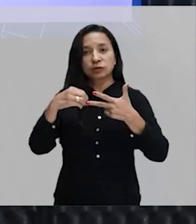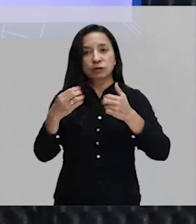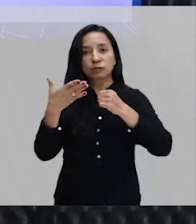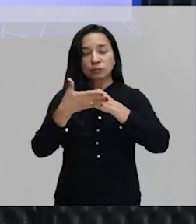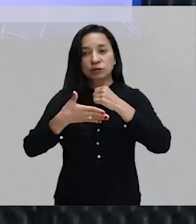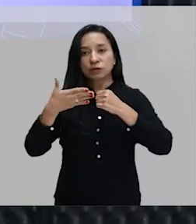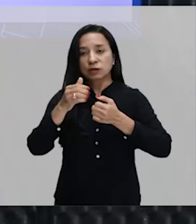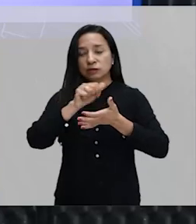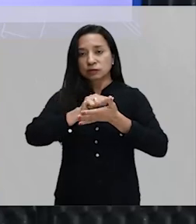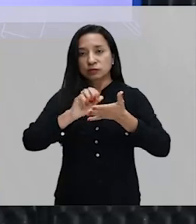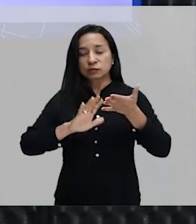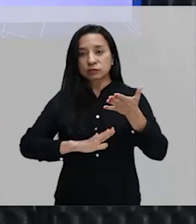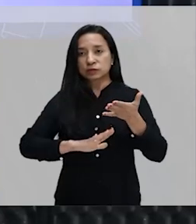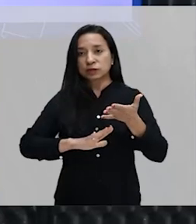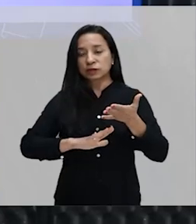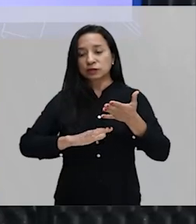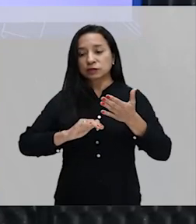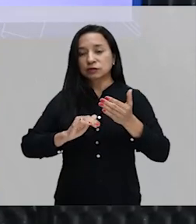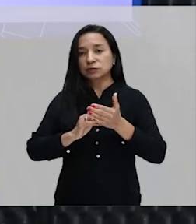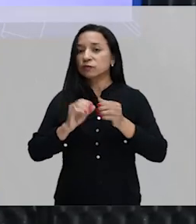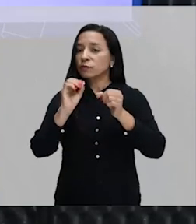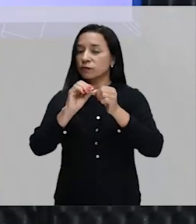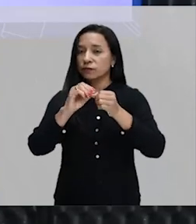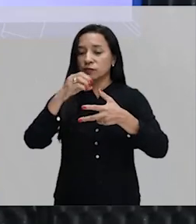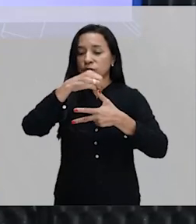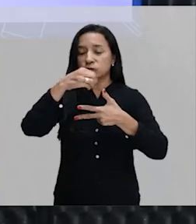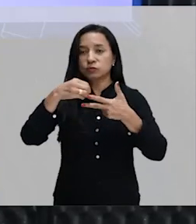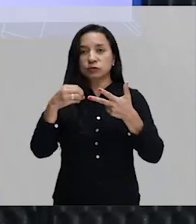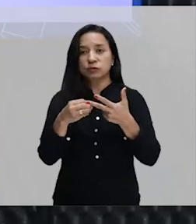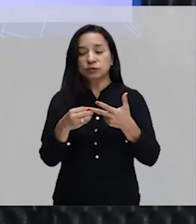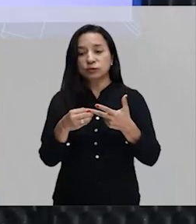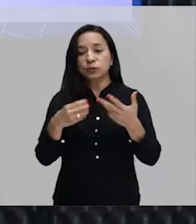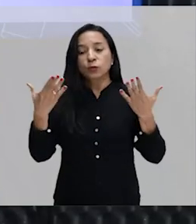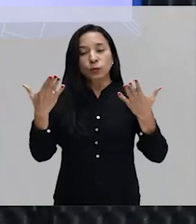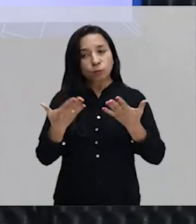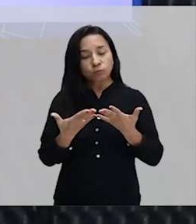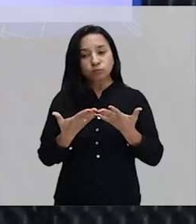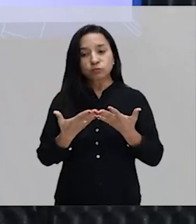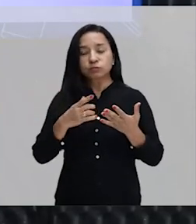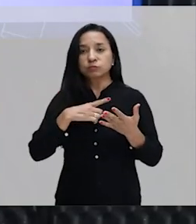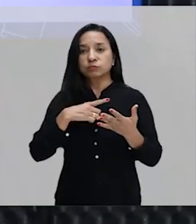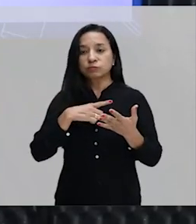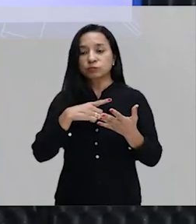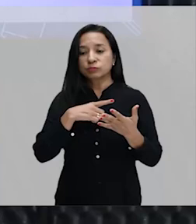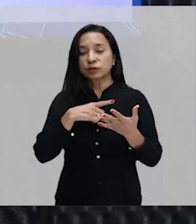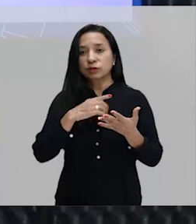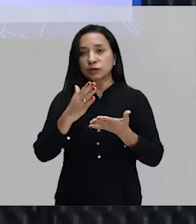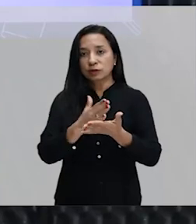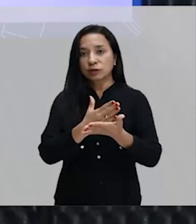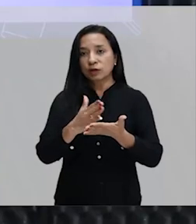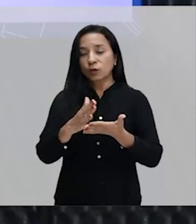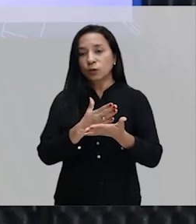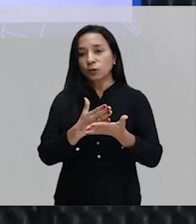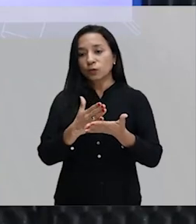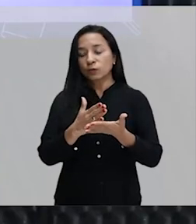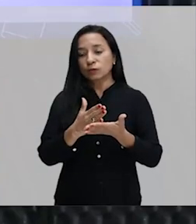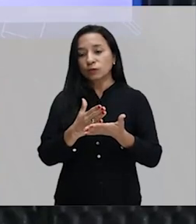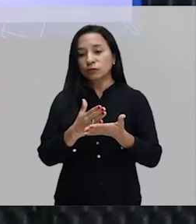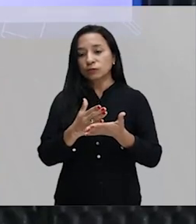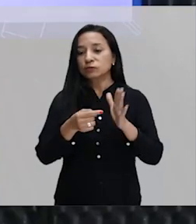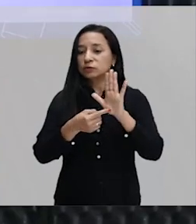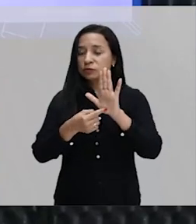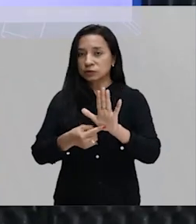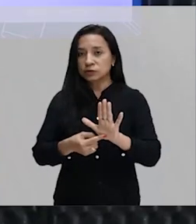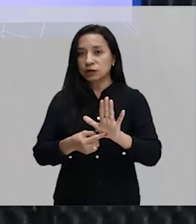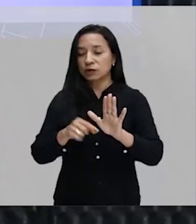em atividades que são desenvolvidas no Enem. Hoje, portanto, eu trouxe para vocês alguns, além desse destaque